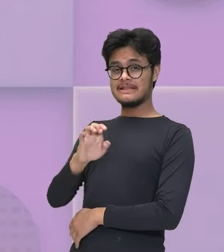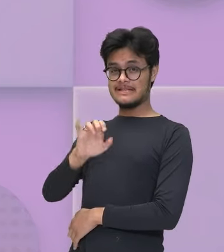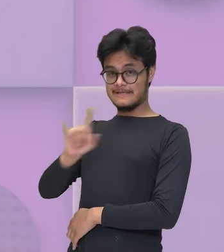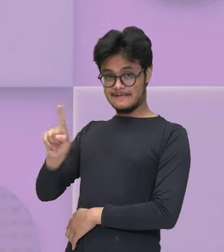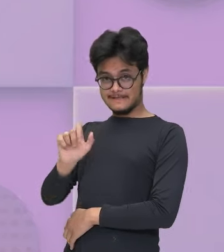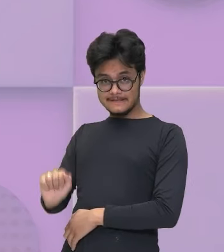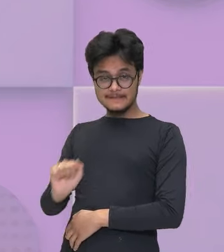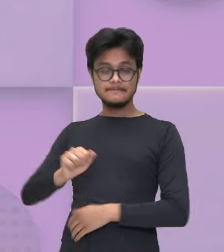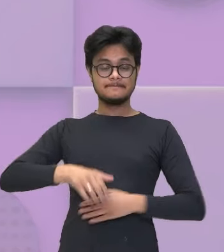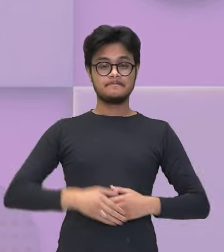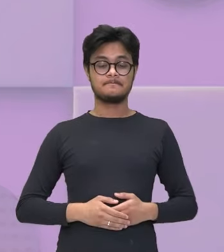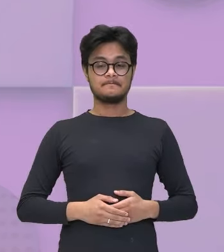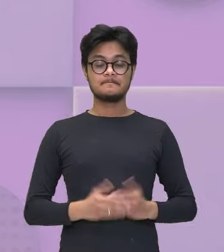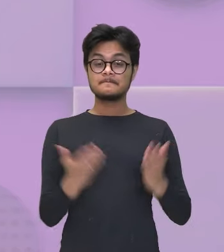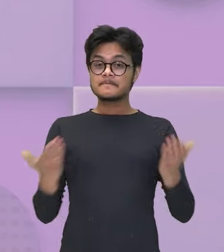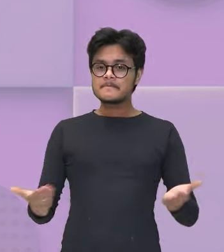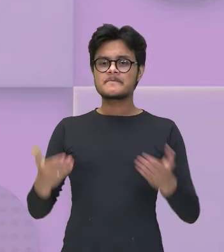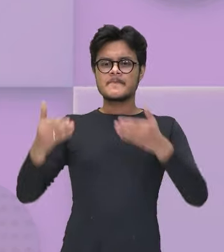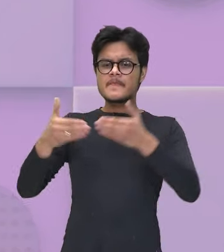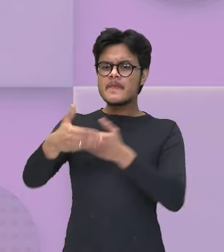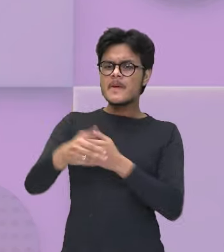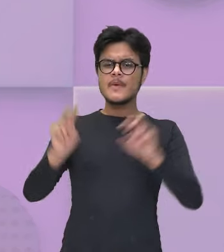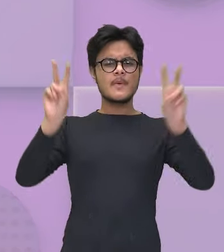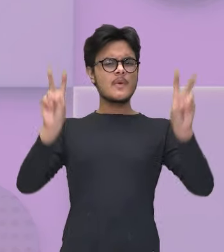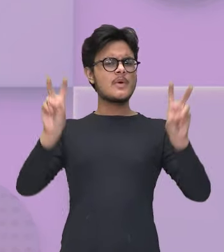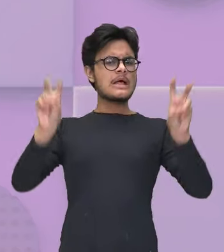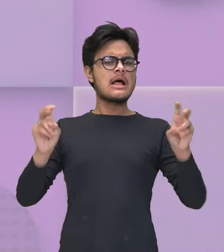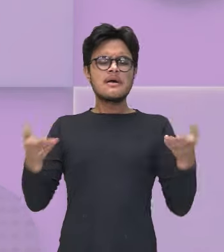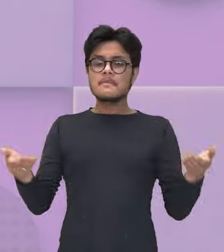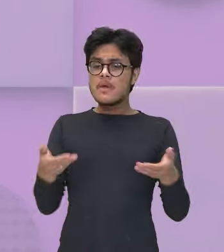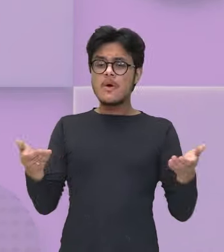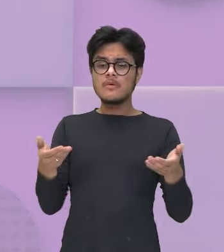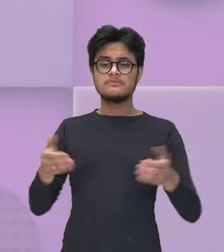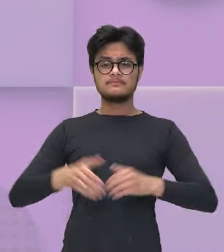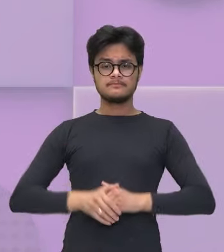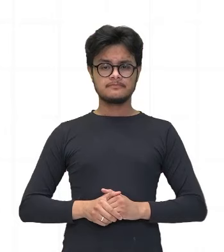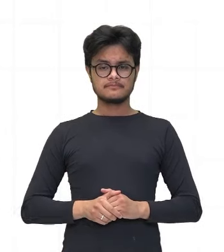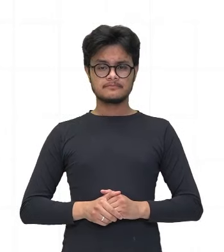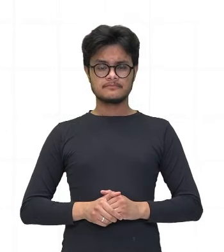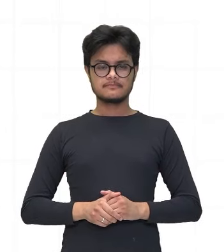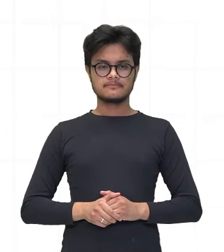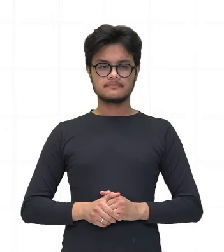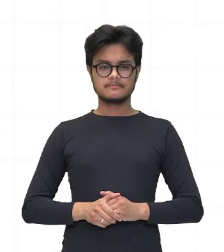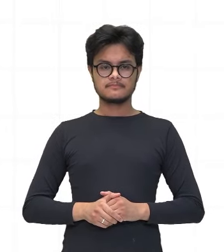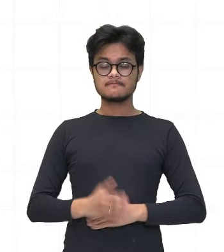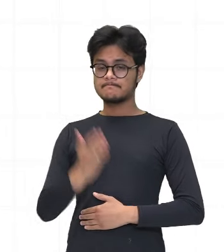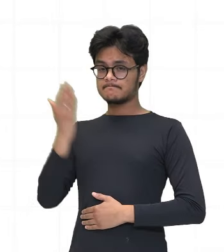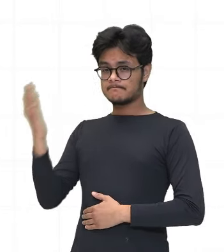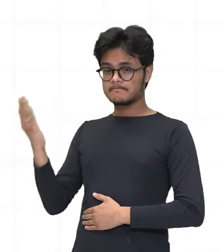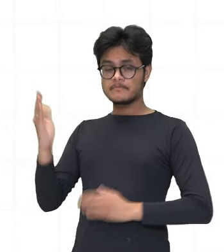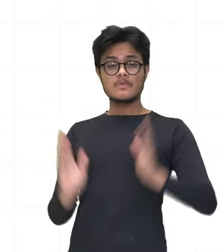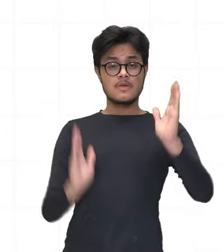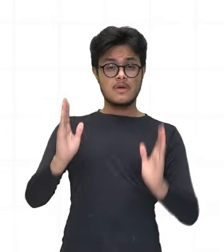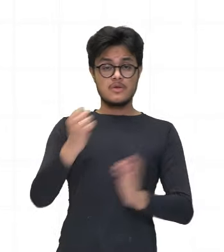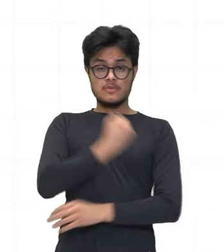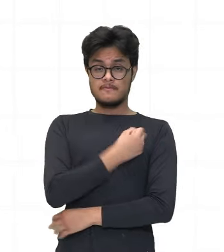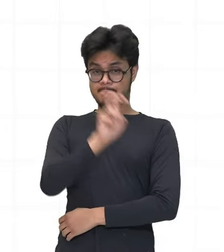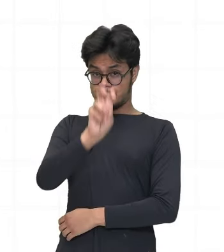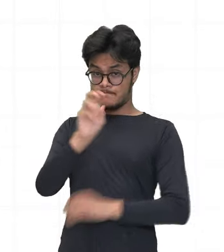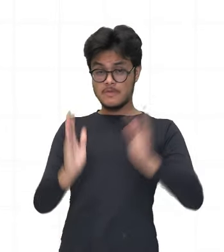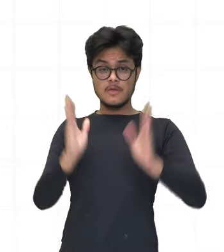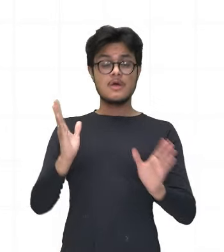Deísa Mendonça e vamos verificar o que teremos para esta aula. A aula 55,